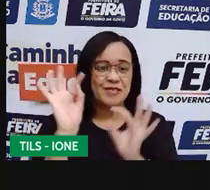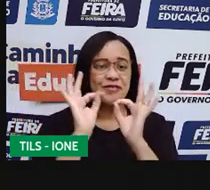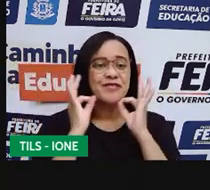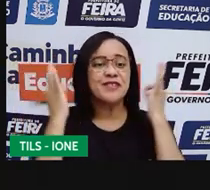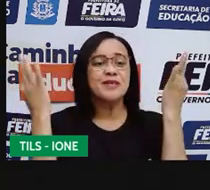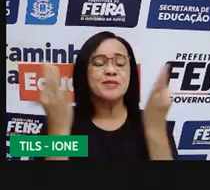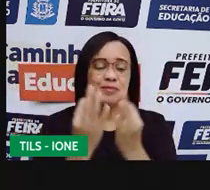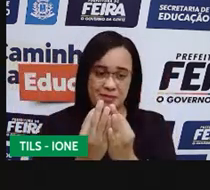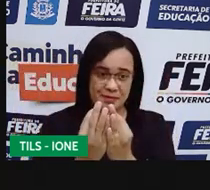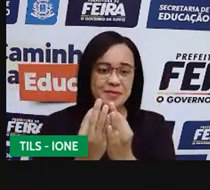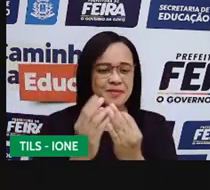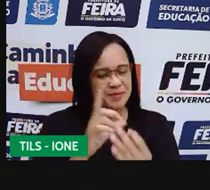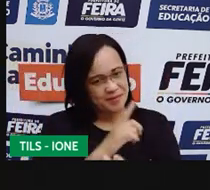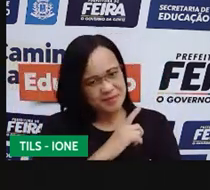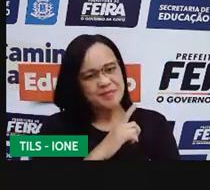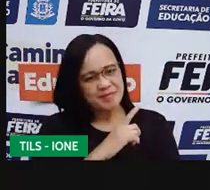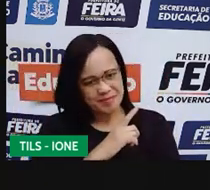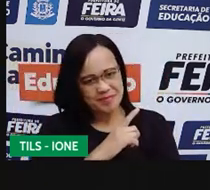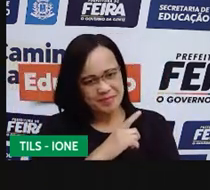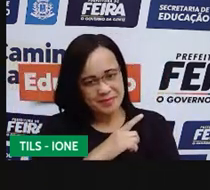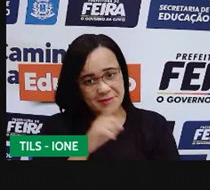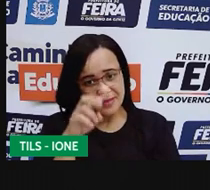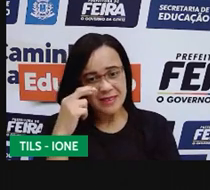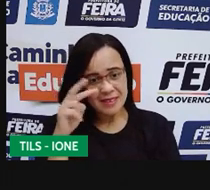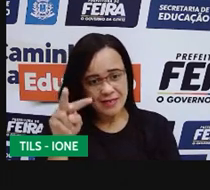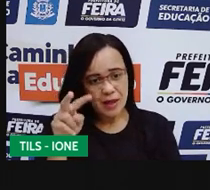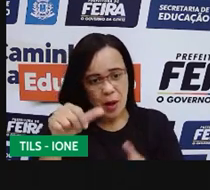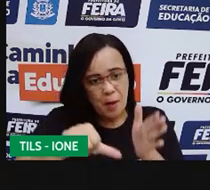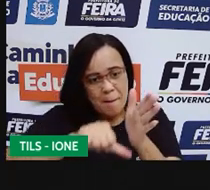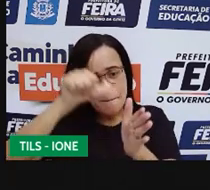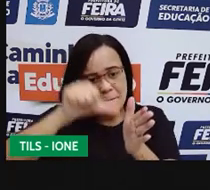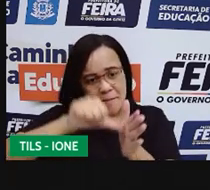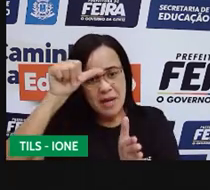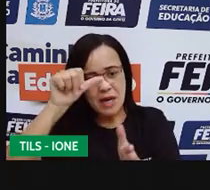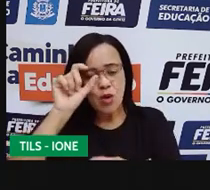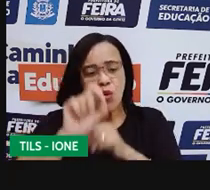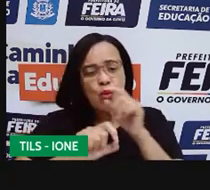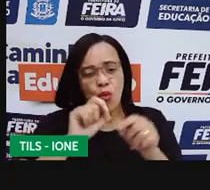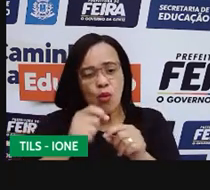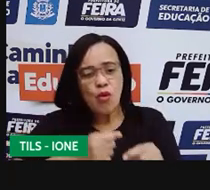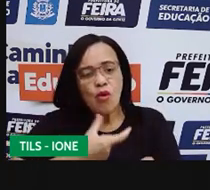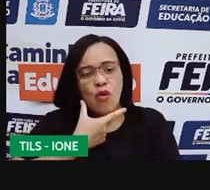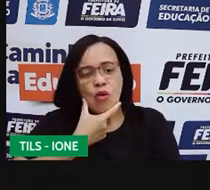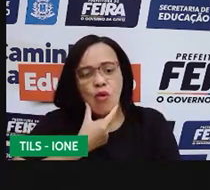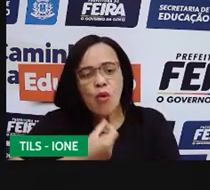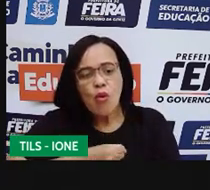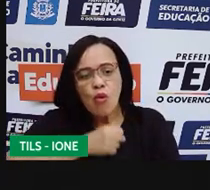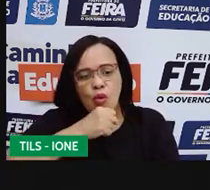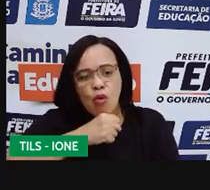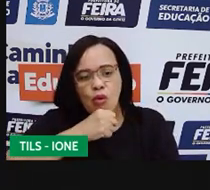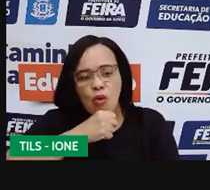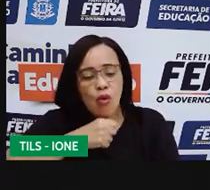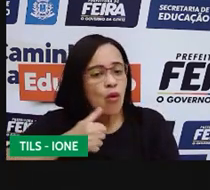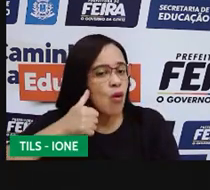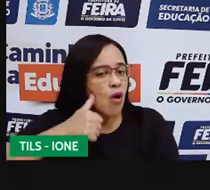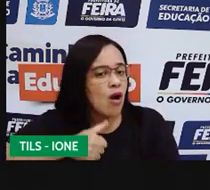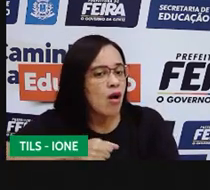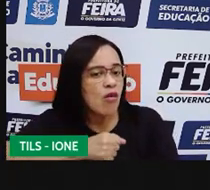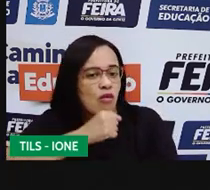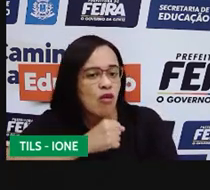sendo ali os primeiros membros da família, e aí, como se fosse uma árvore que vai